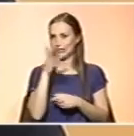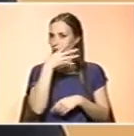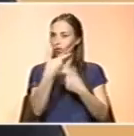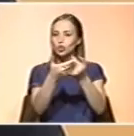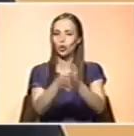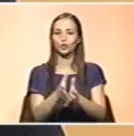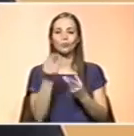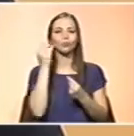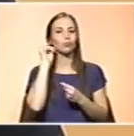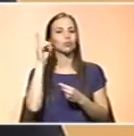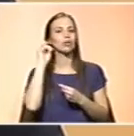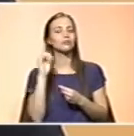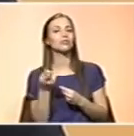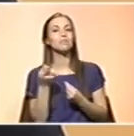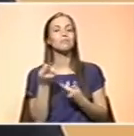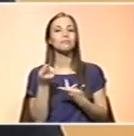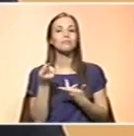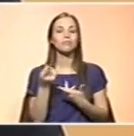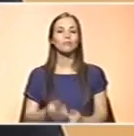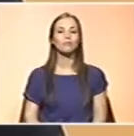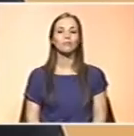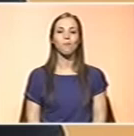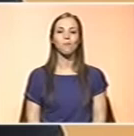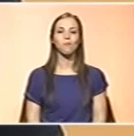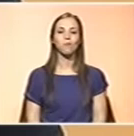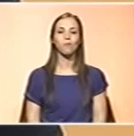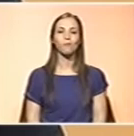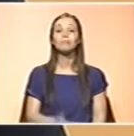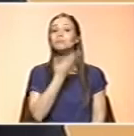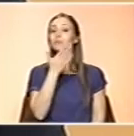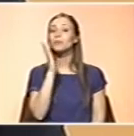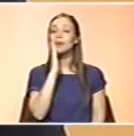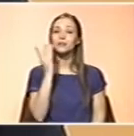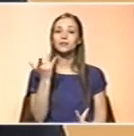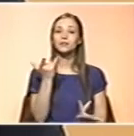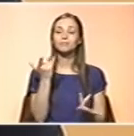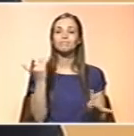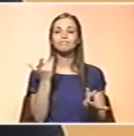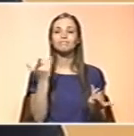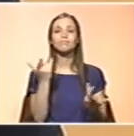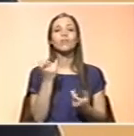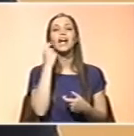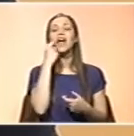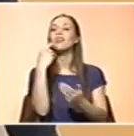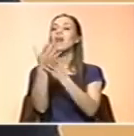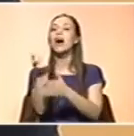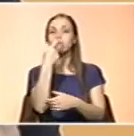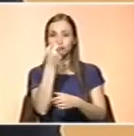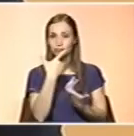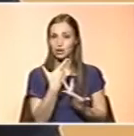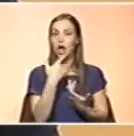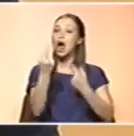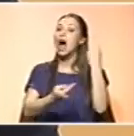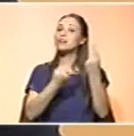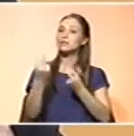importantes, sendo que, dependendo da população de que estamos a tratar, há populações ou